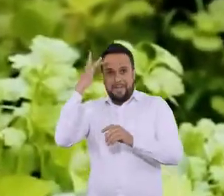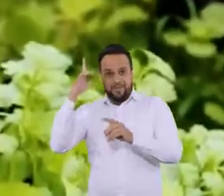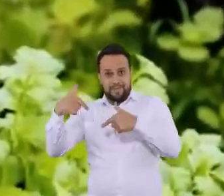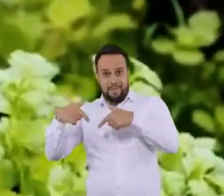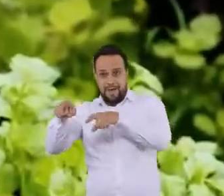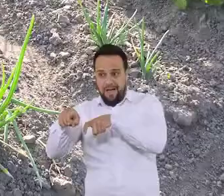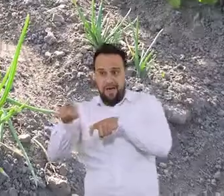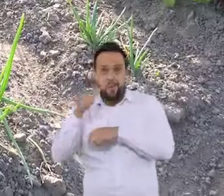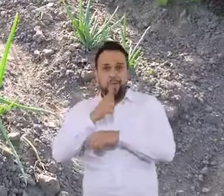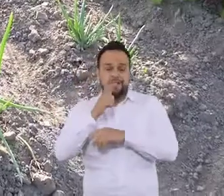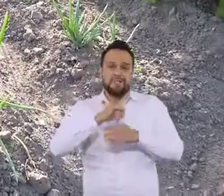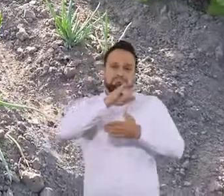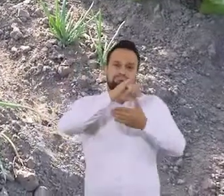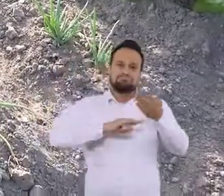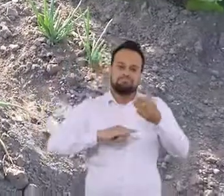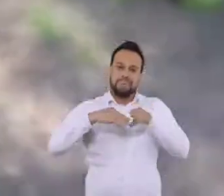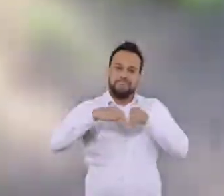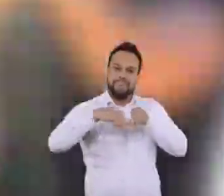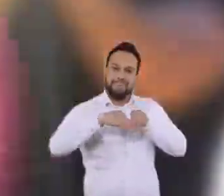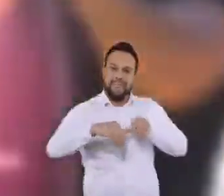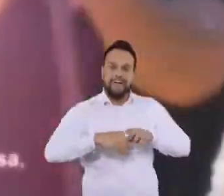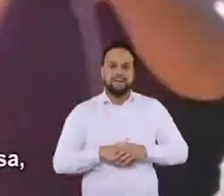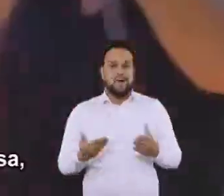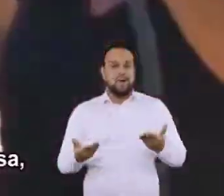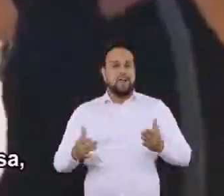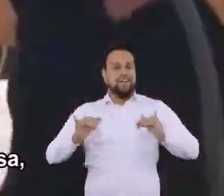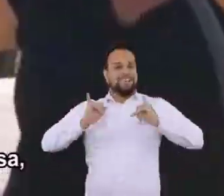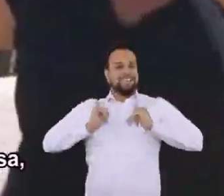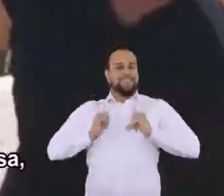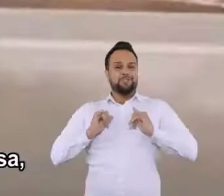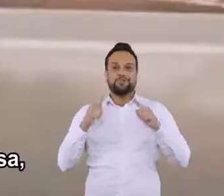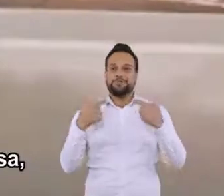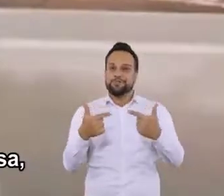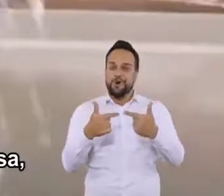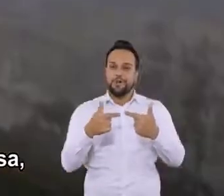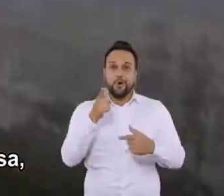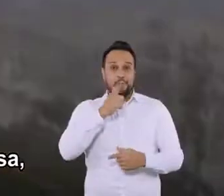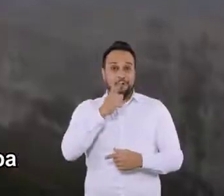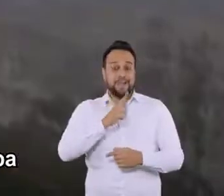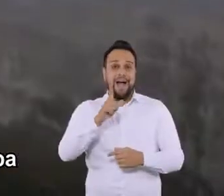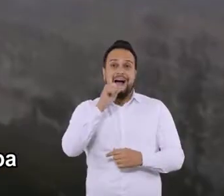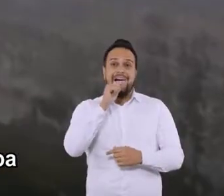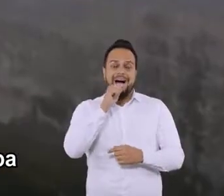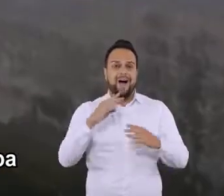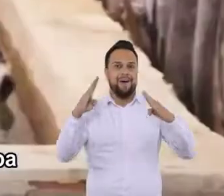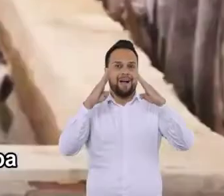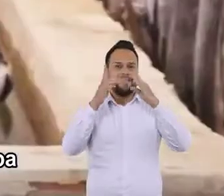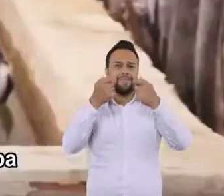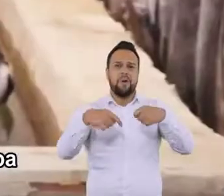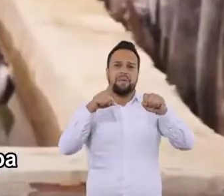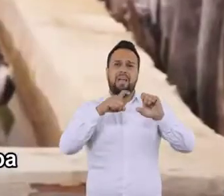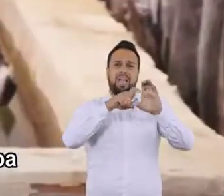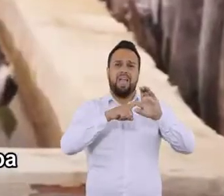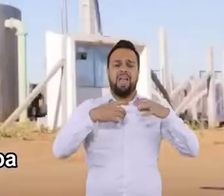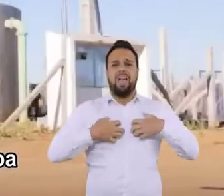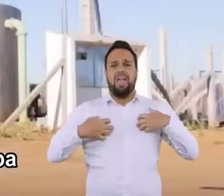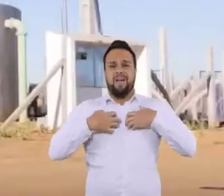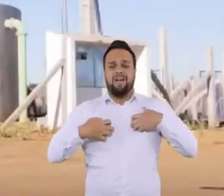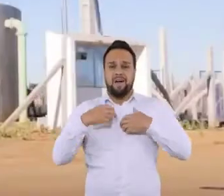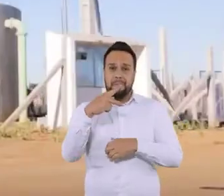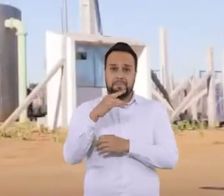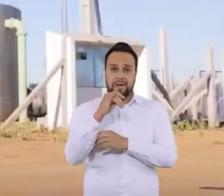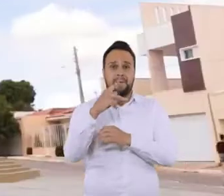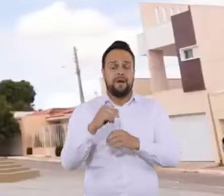conseguirem o título do seu pedaço de terra. Quem está de boa agora também, com água em casa, sem o aperreio de ter que depender de carro